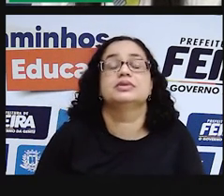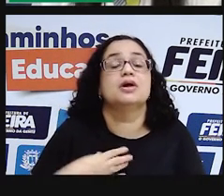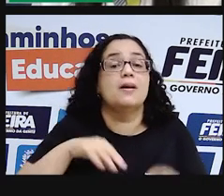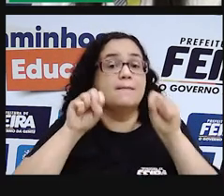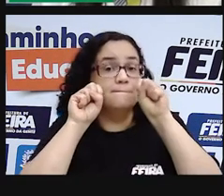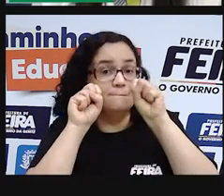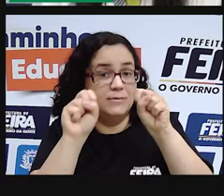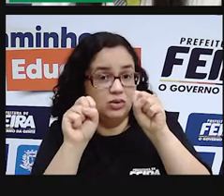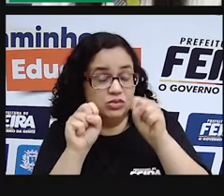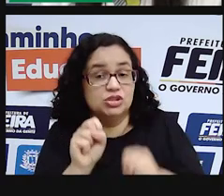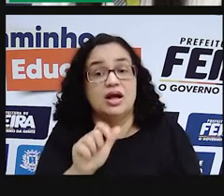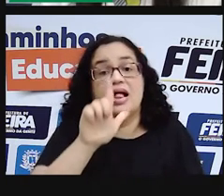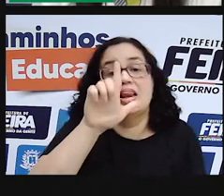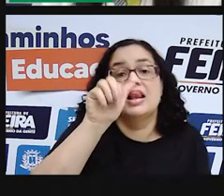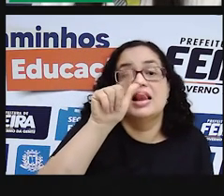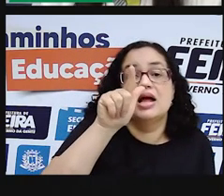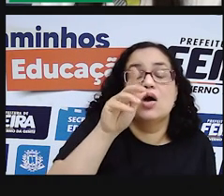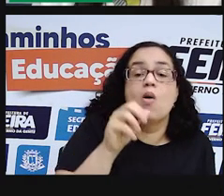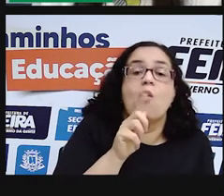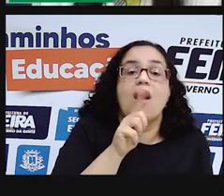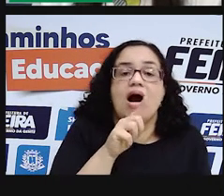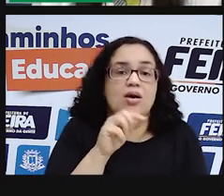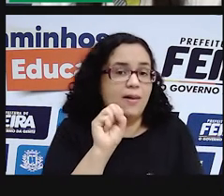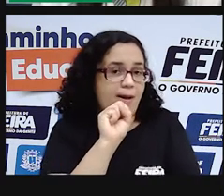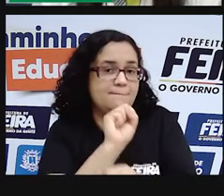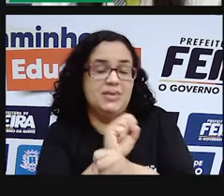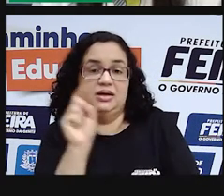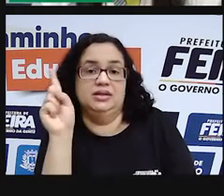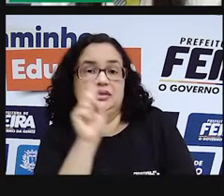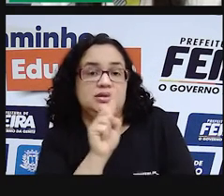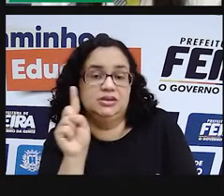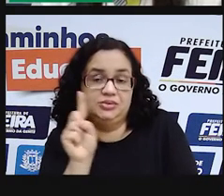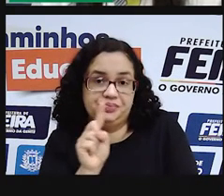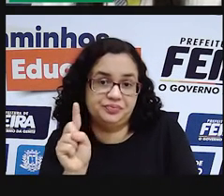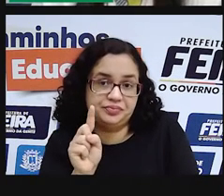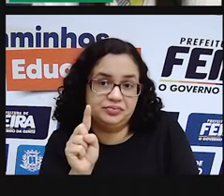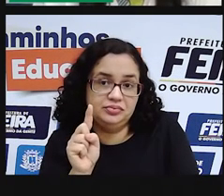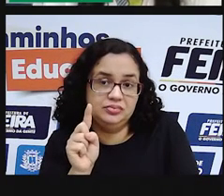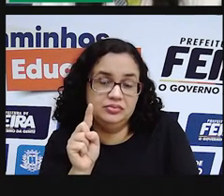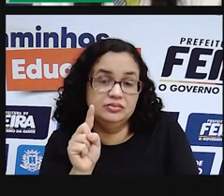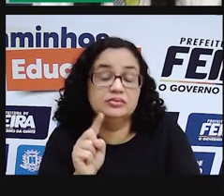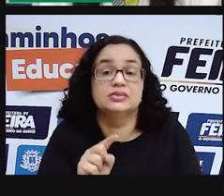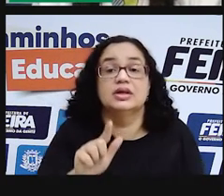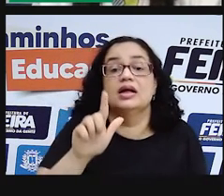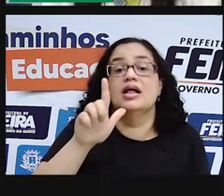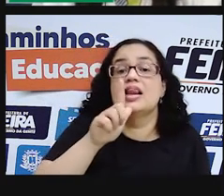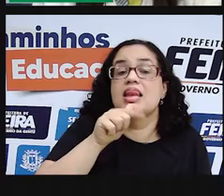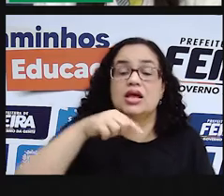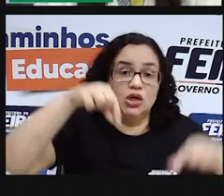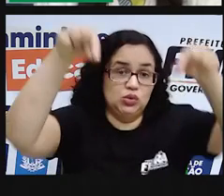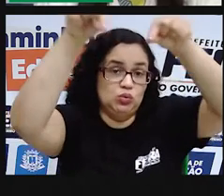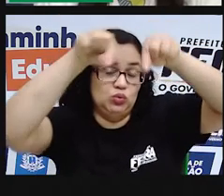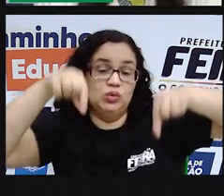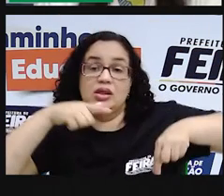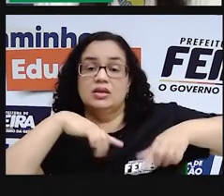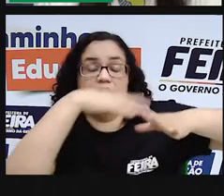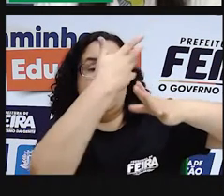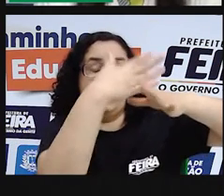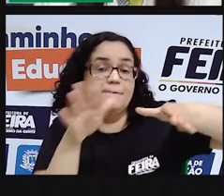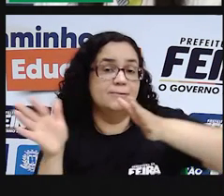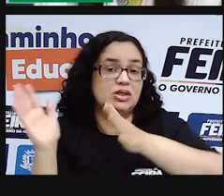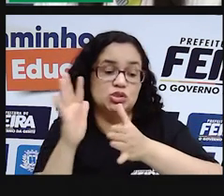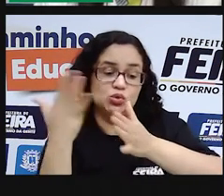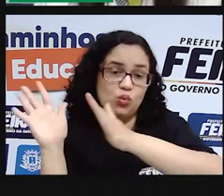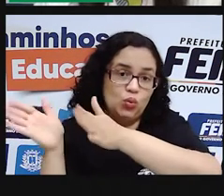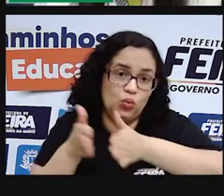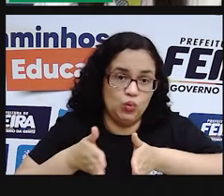pode achar que a lagoa é água parada, mas não é água parada. É lógico que a lagoa não vai ter a correnteza de um rio,